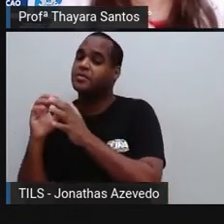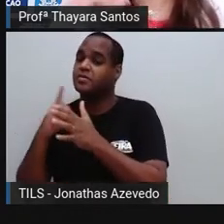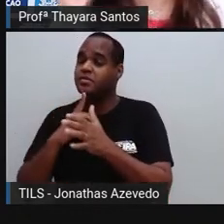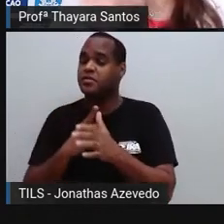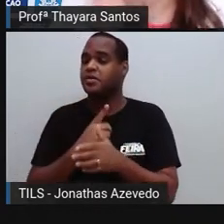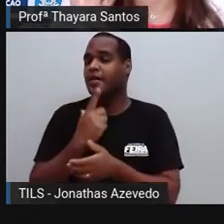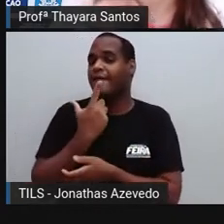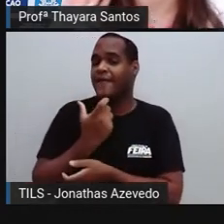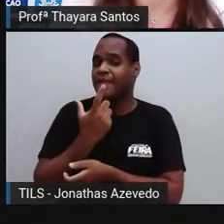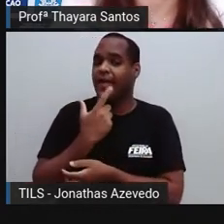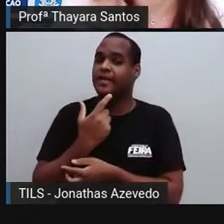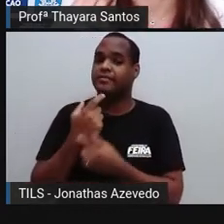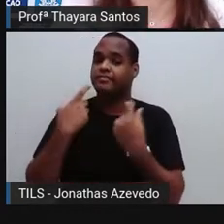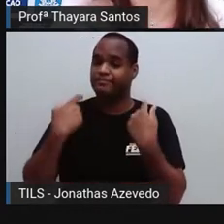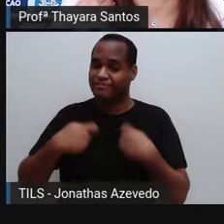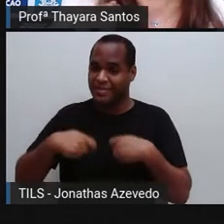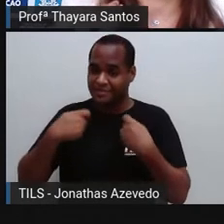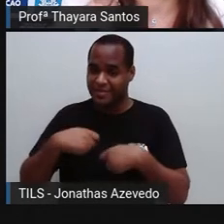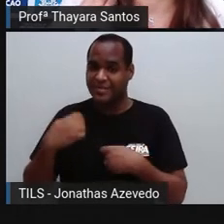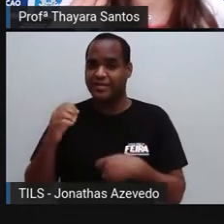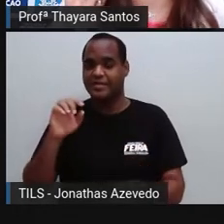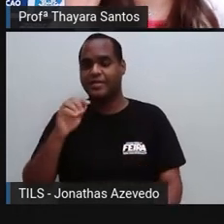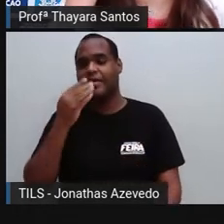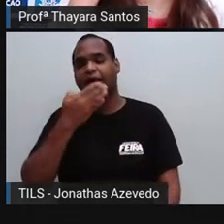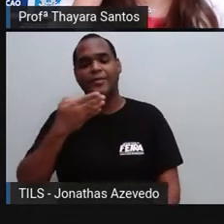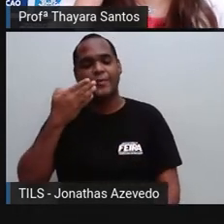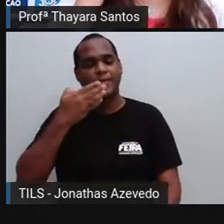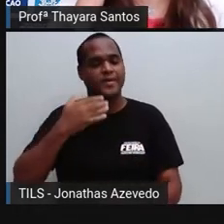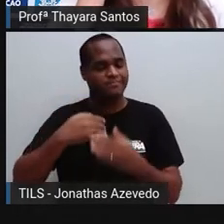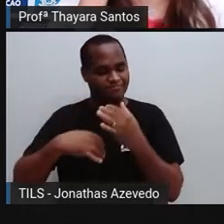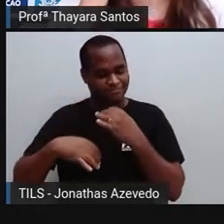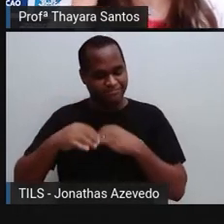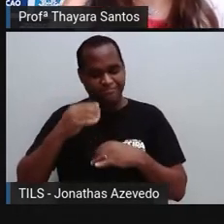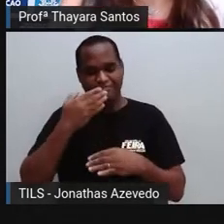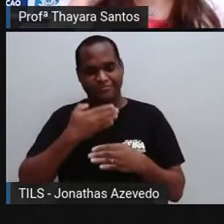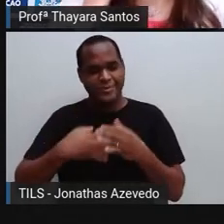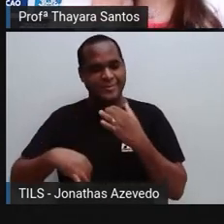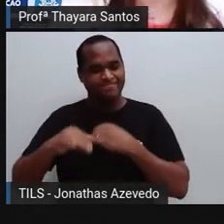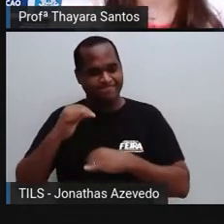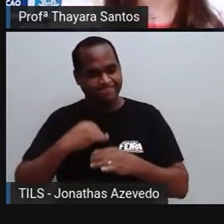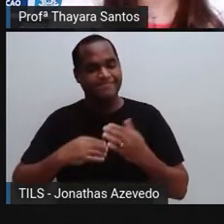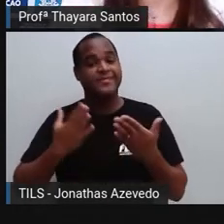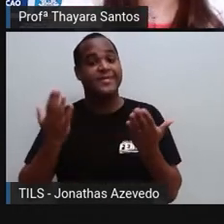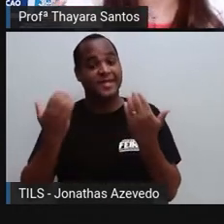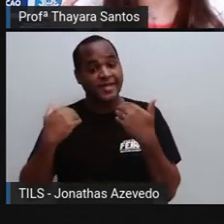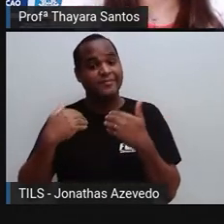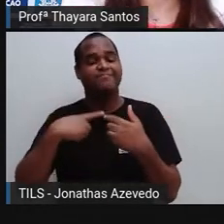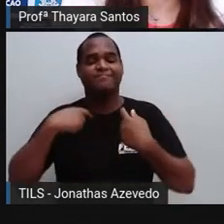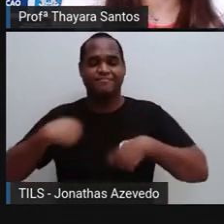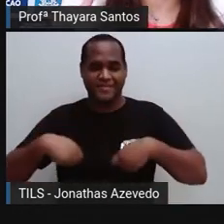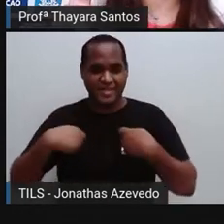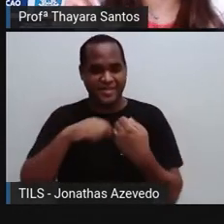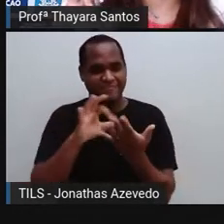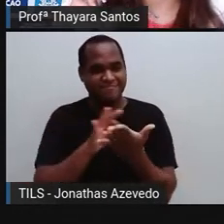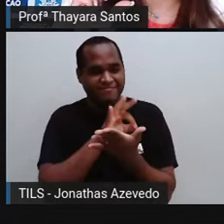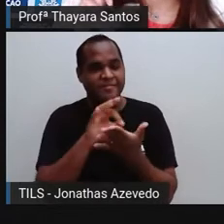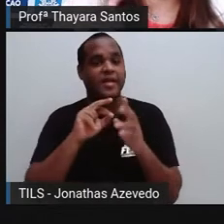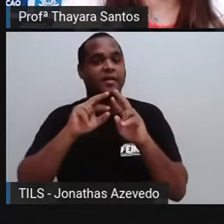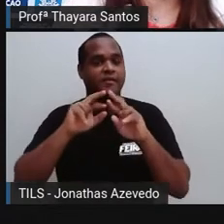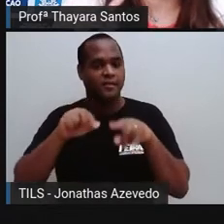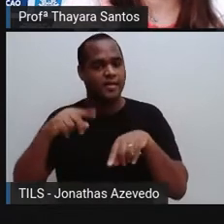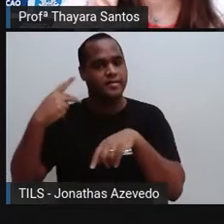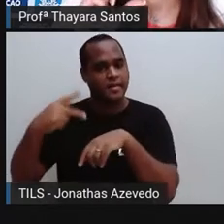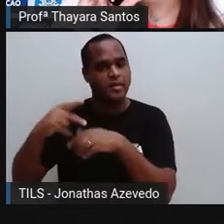sanguínea. Porque o nosso corpo também precisa de glicose para ele funcionar. As nossas células precisam. Então, eles, a